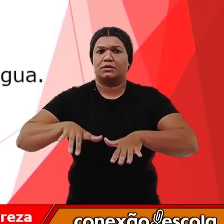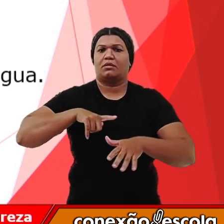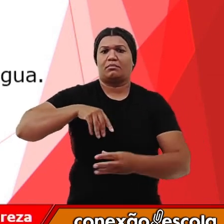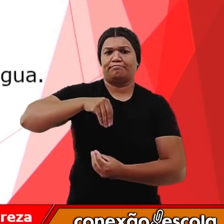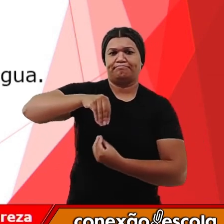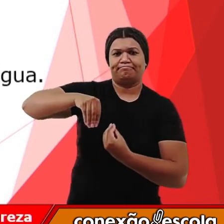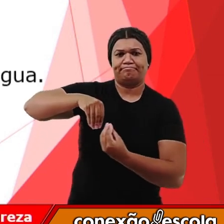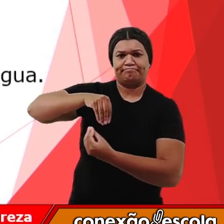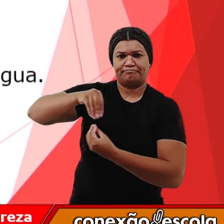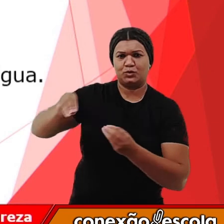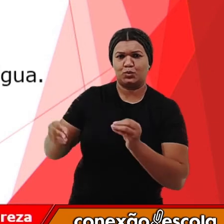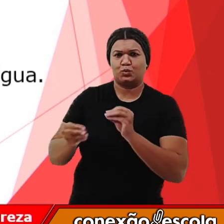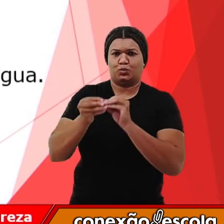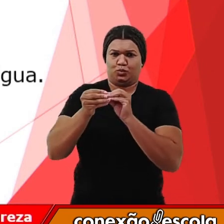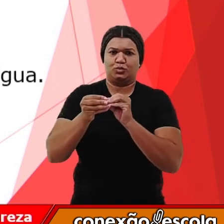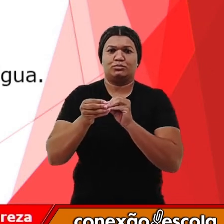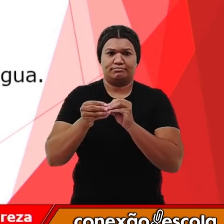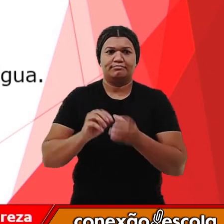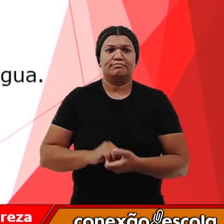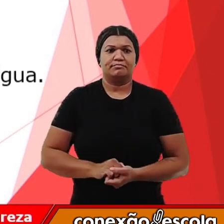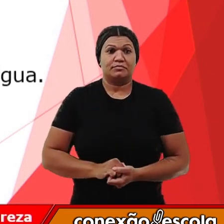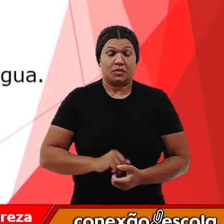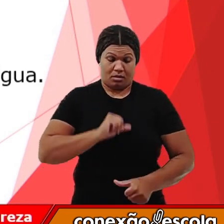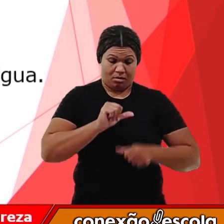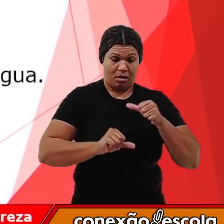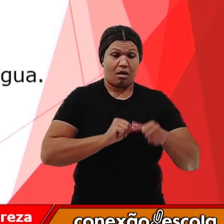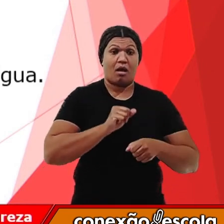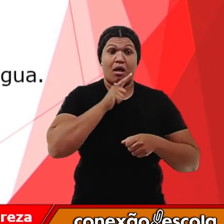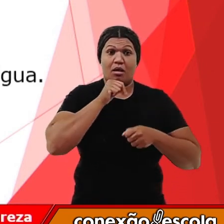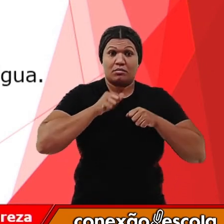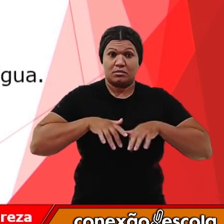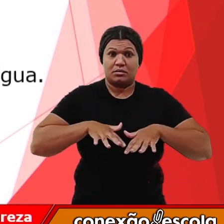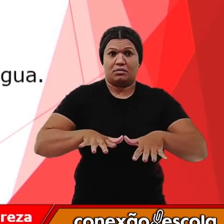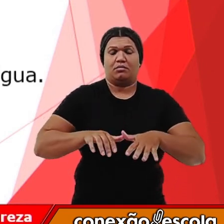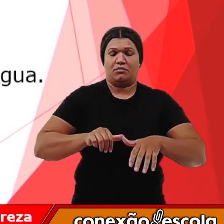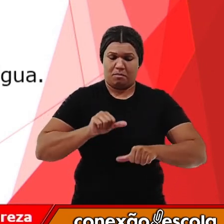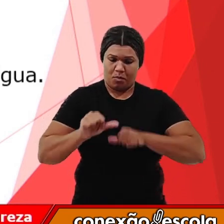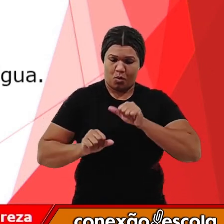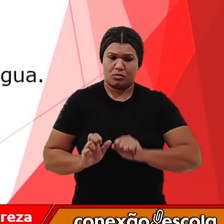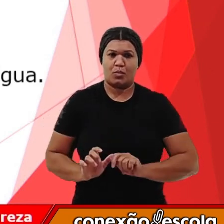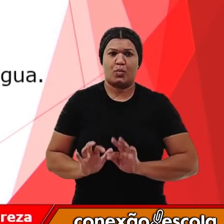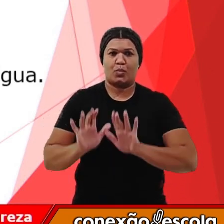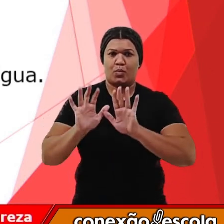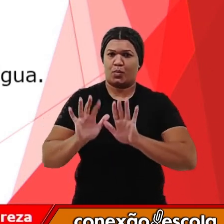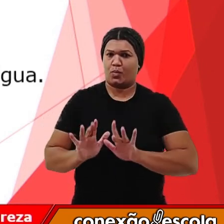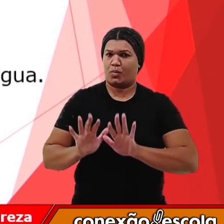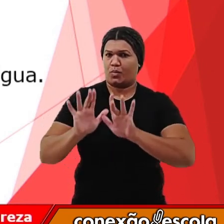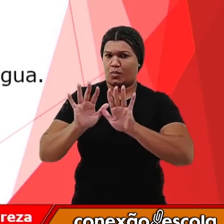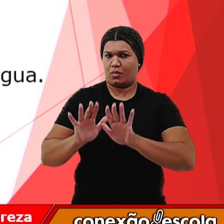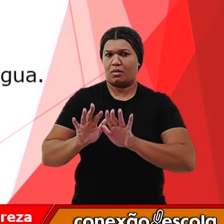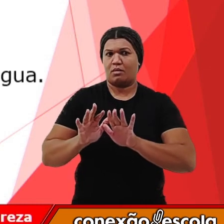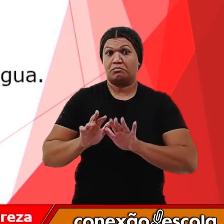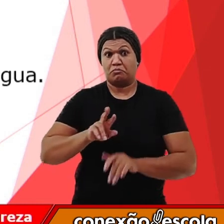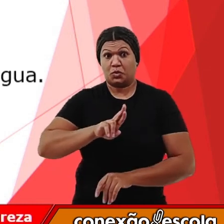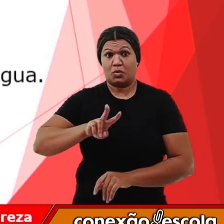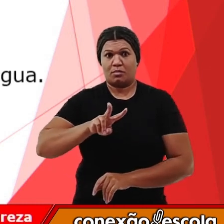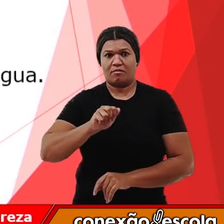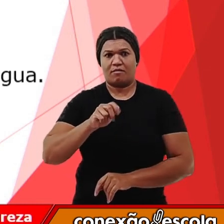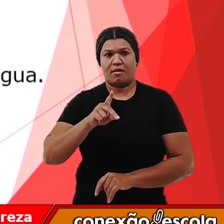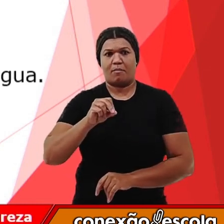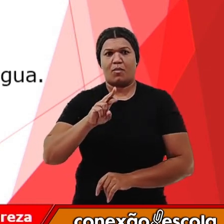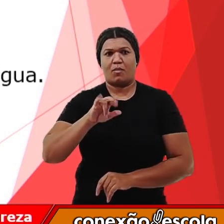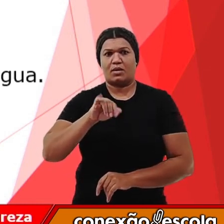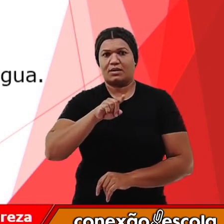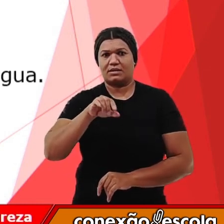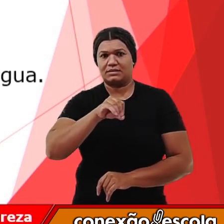A transformação da água do estado líquido para o gasoso é chamada de vaporização. E a